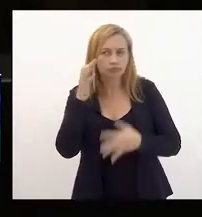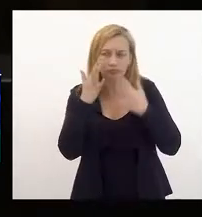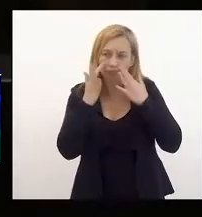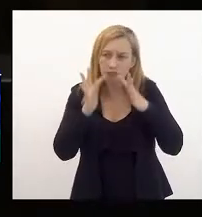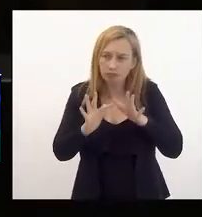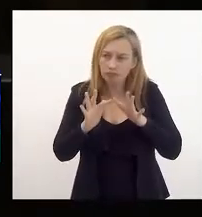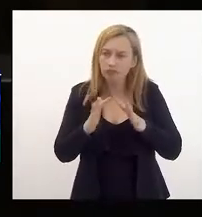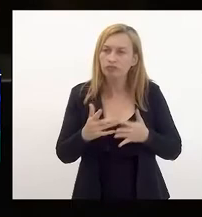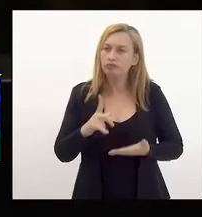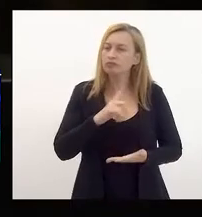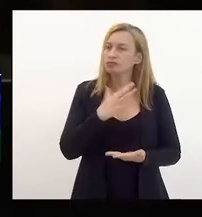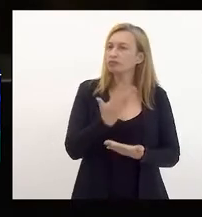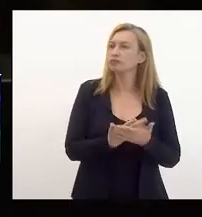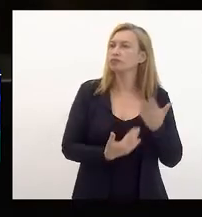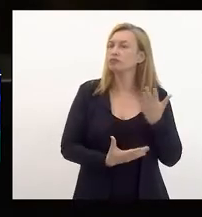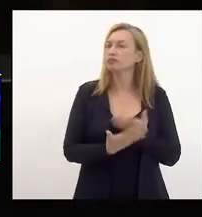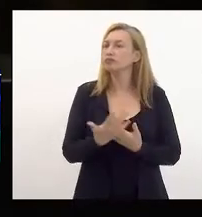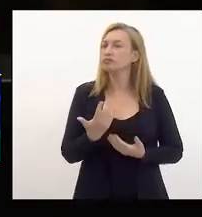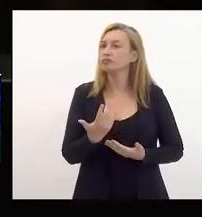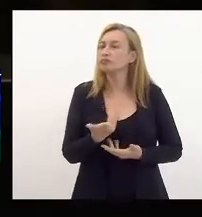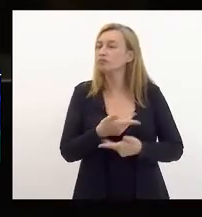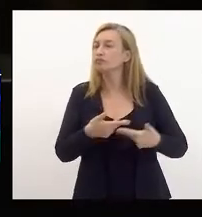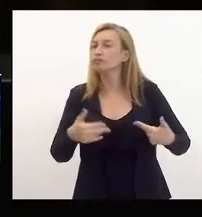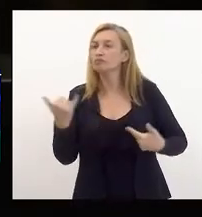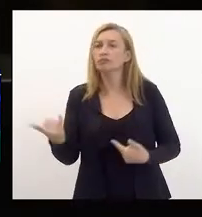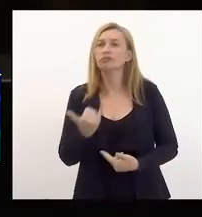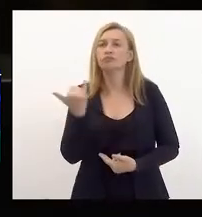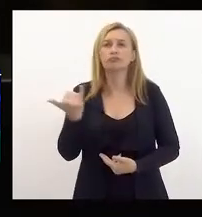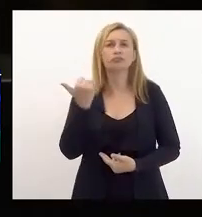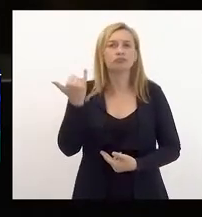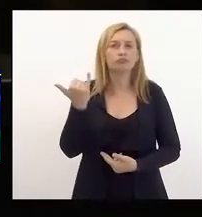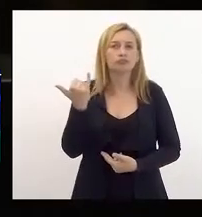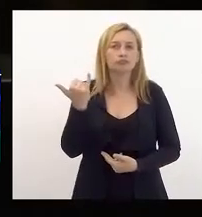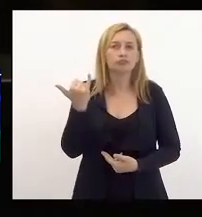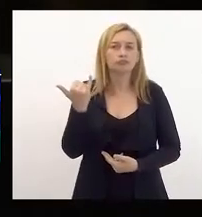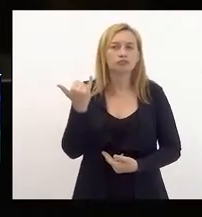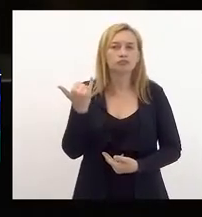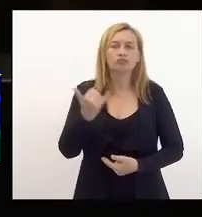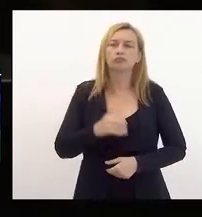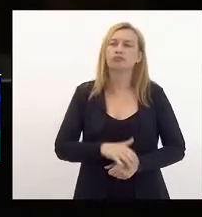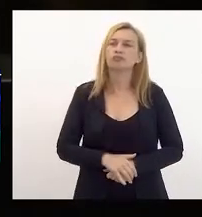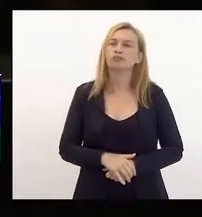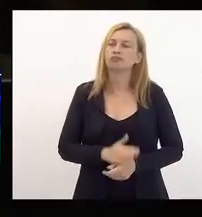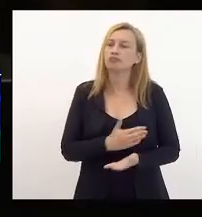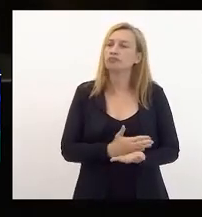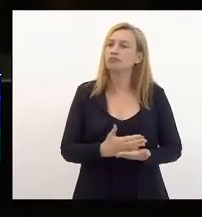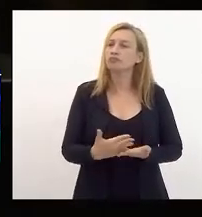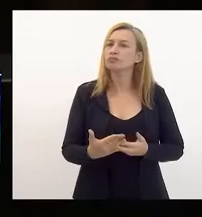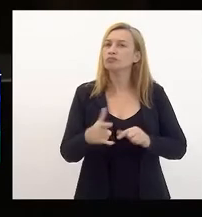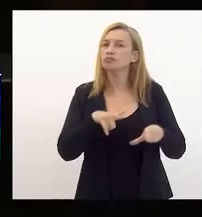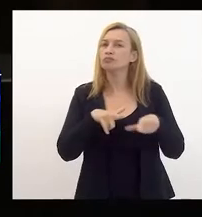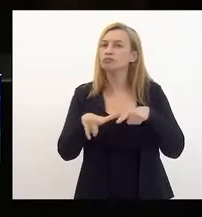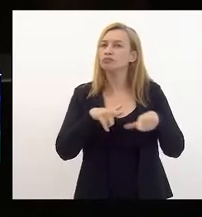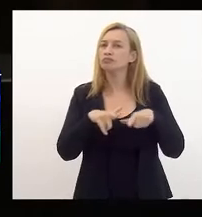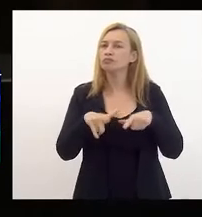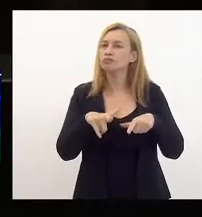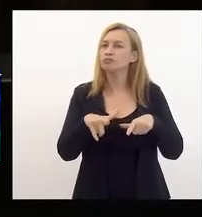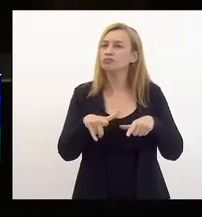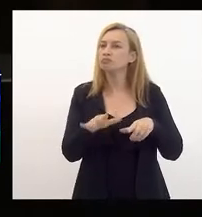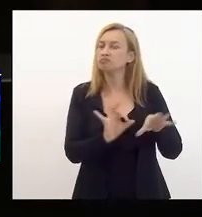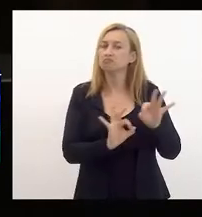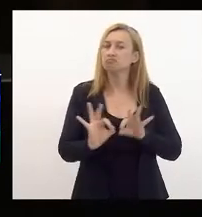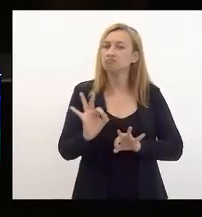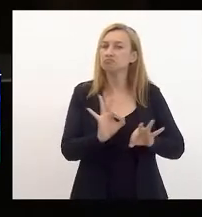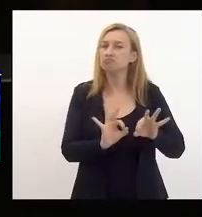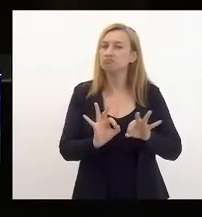nas suas mãos elementos que lhe dê a condição de começar a trabalhar o planejamento,